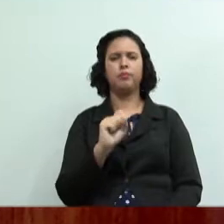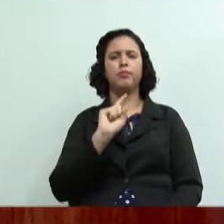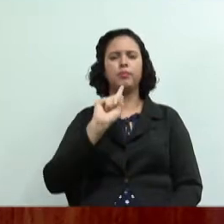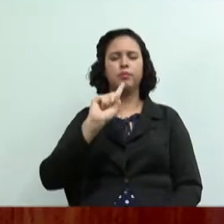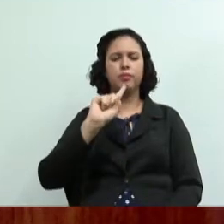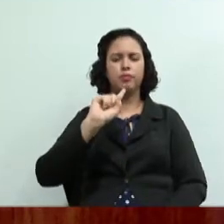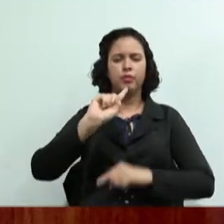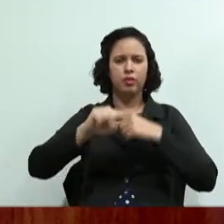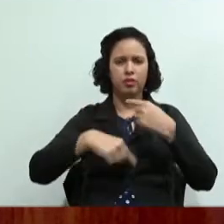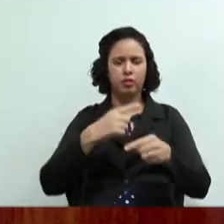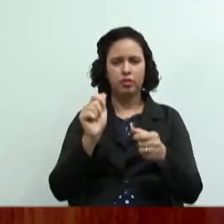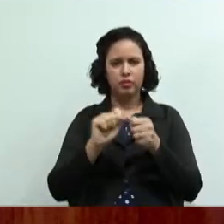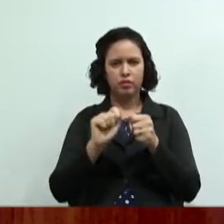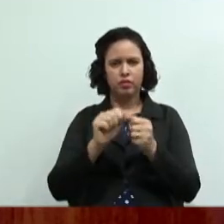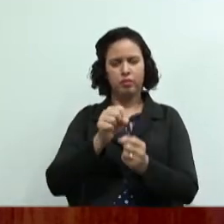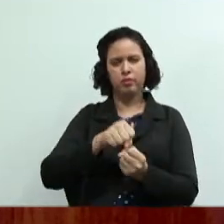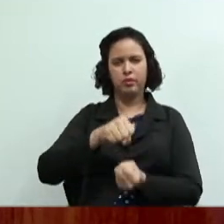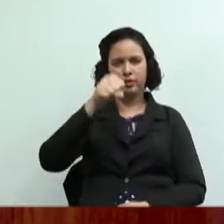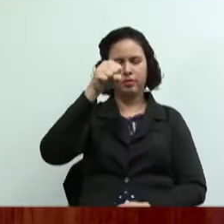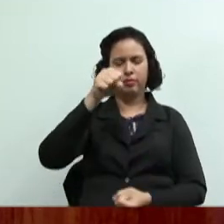vai montar o banner